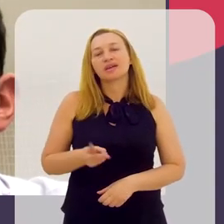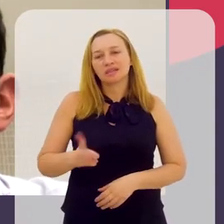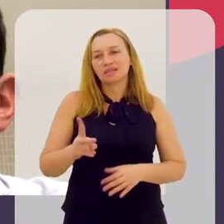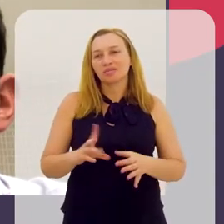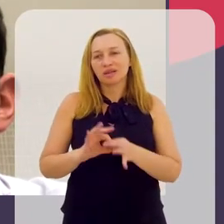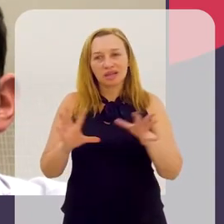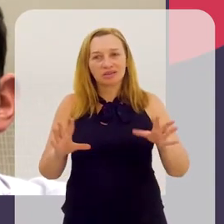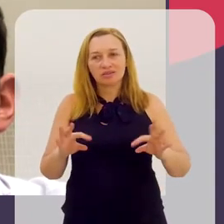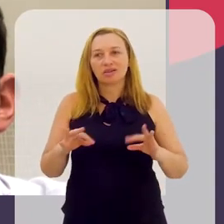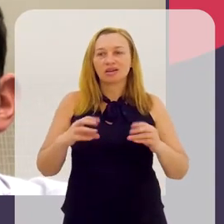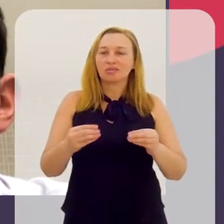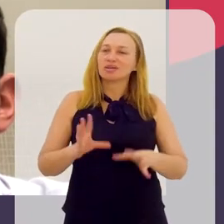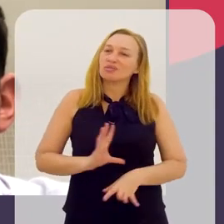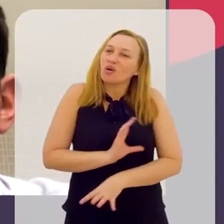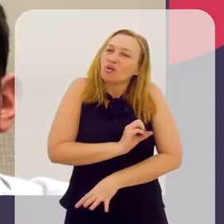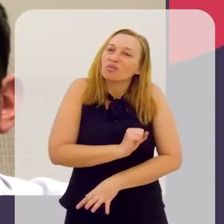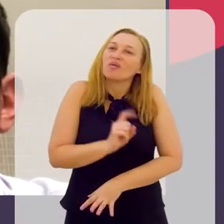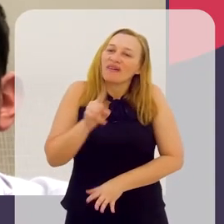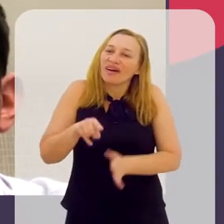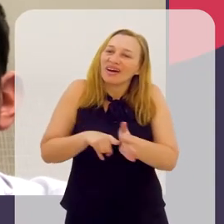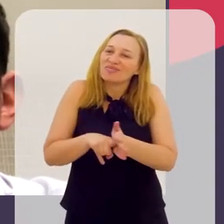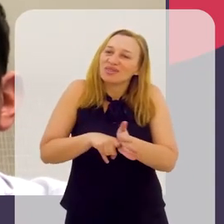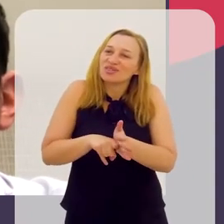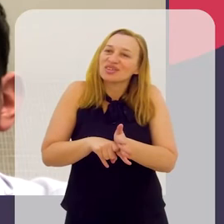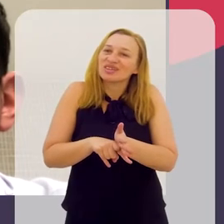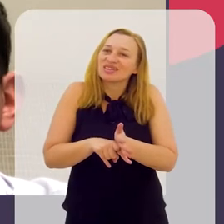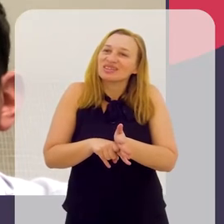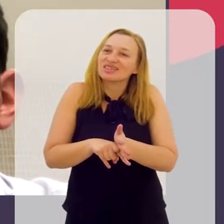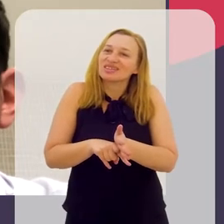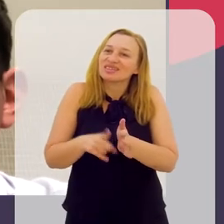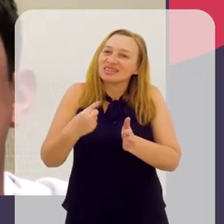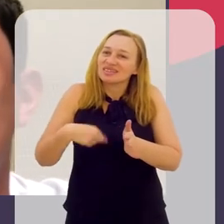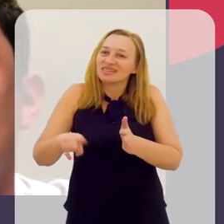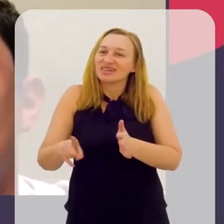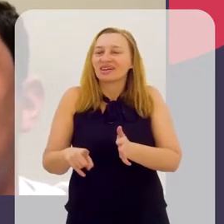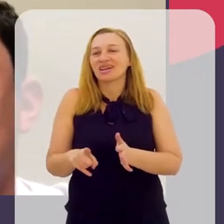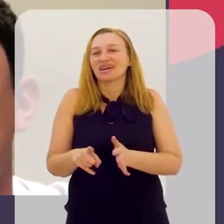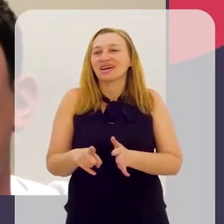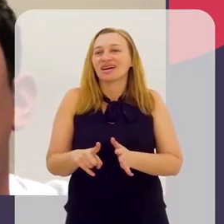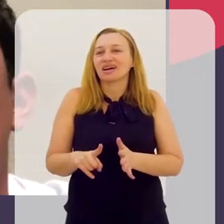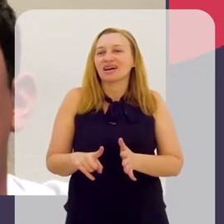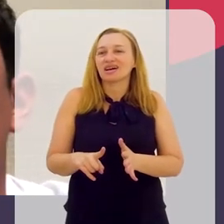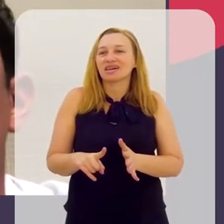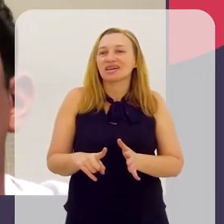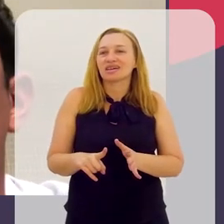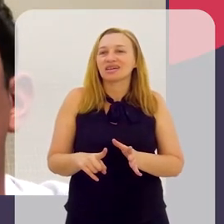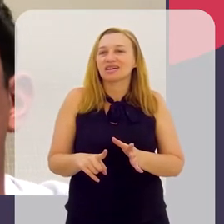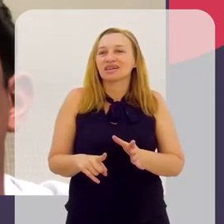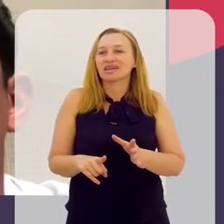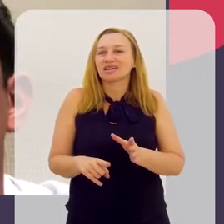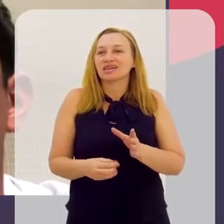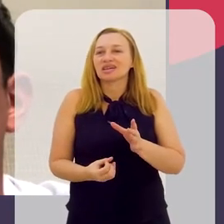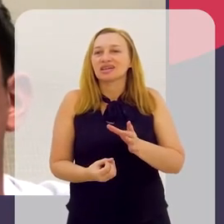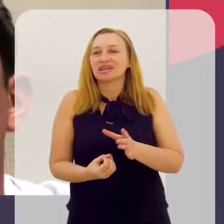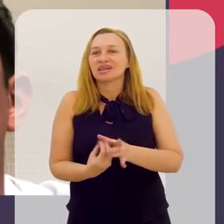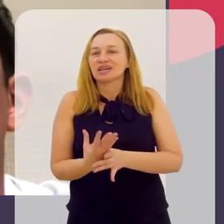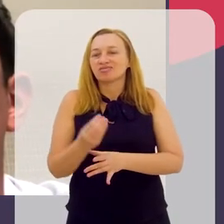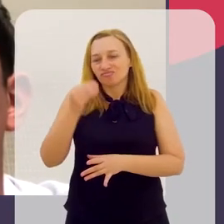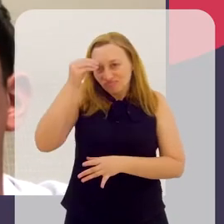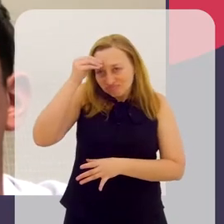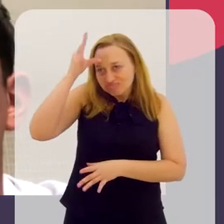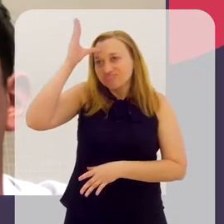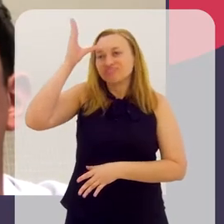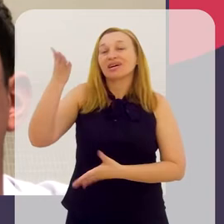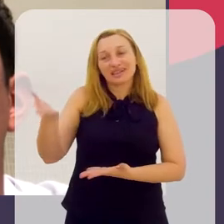Estou sempre aberto para isso, mas a minha paixão mesmo é a pesquisa, estar na bancada, gerando conhecimento.